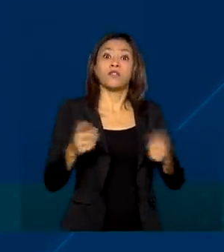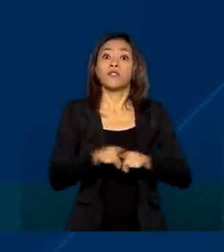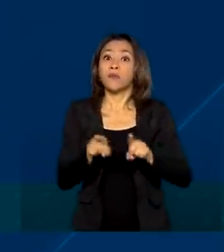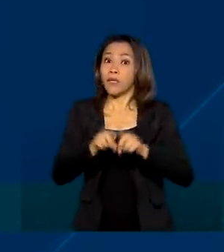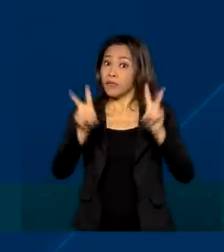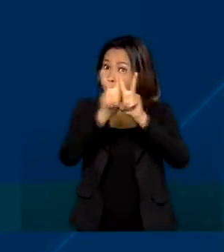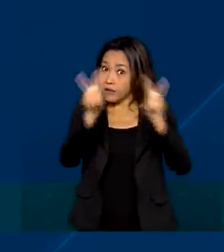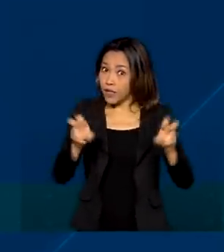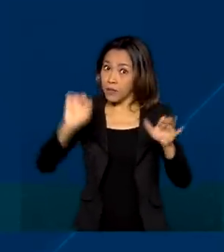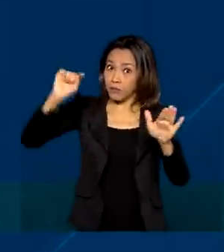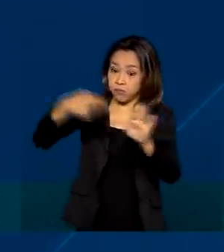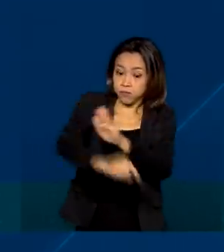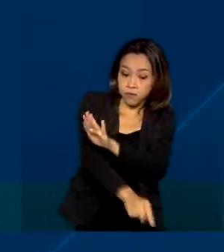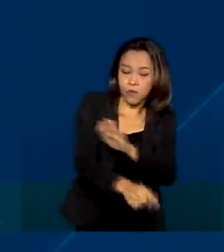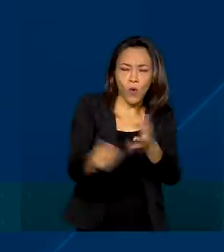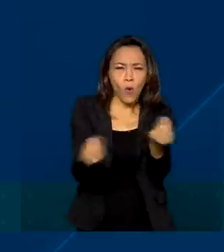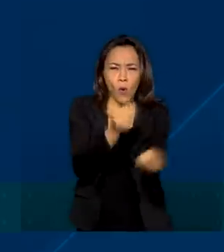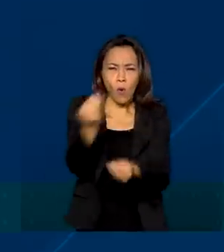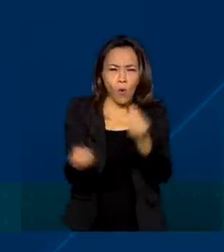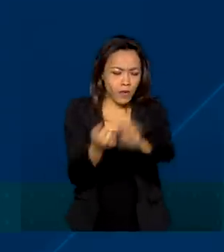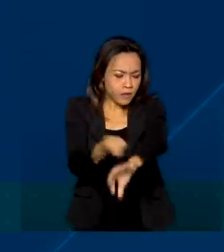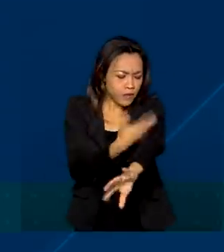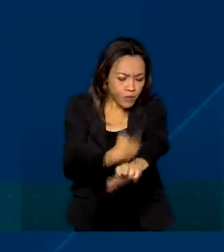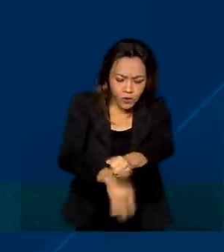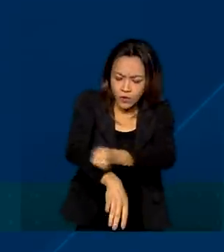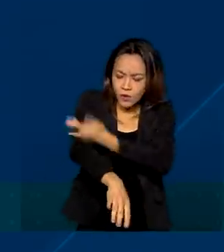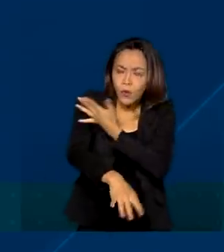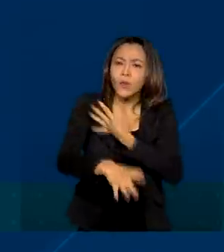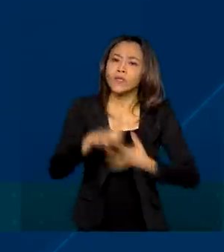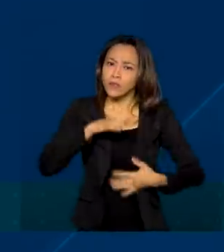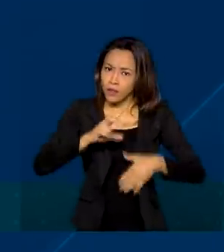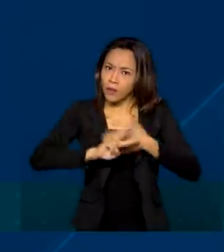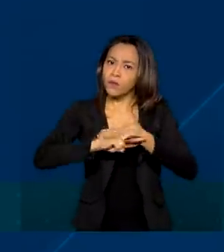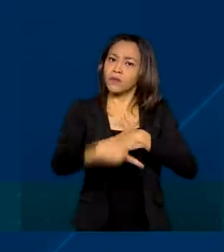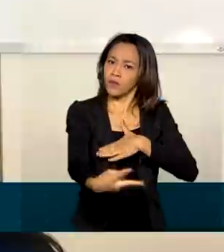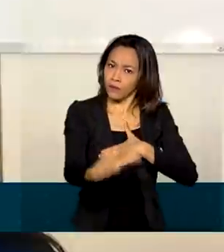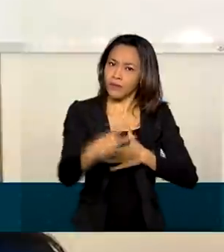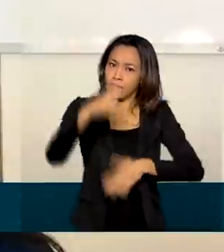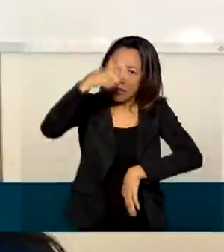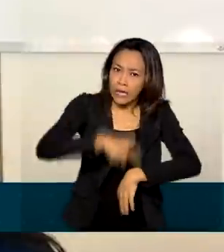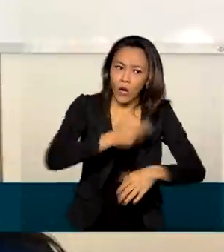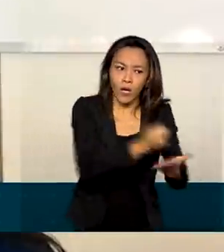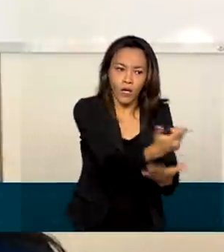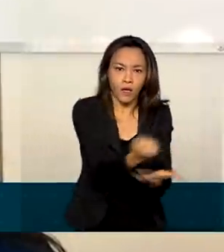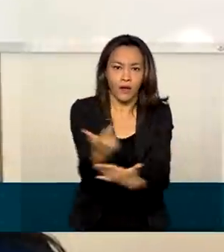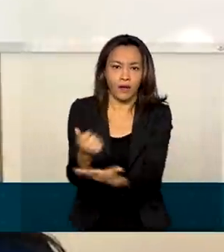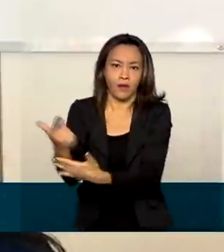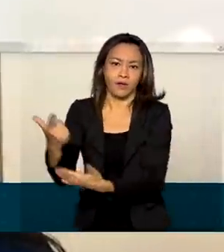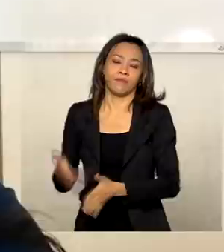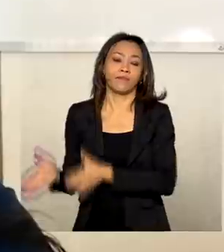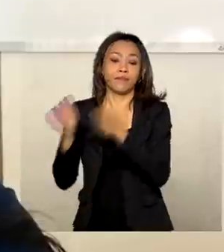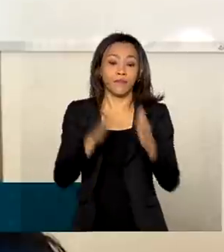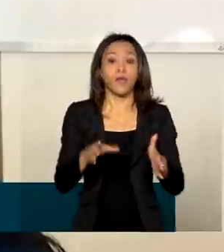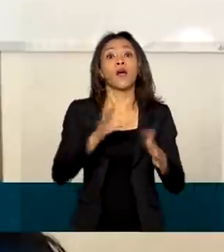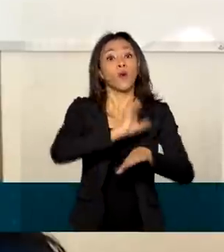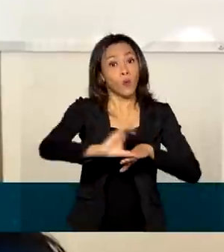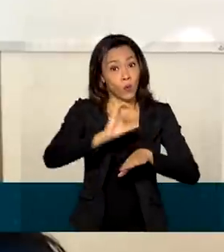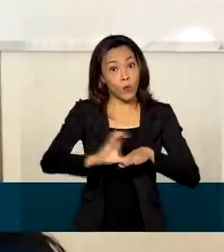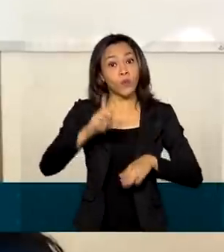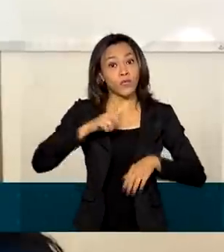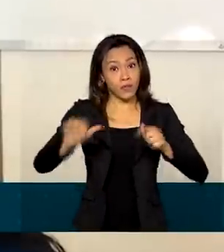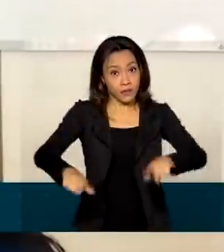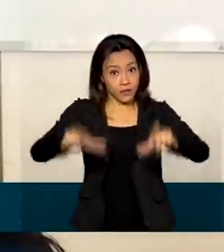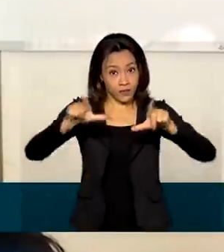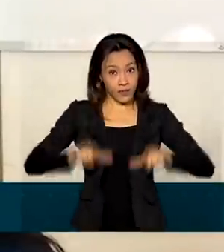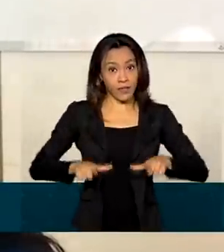sobre como as emoções afetam os nossos hábitos de consumo. São cursos que têm certificação pela Universidade de